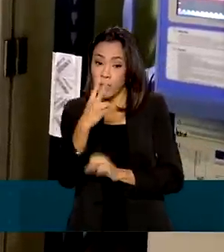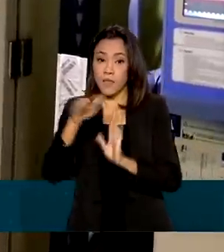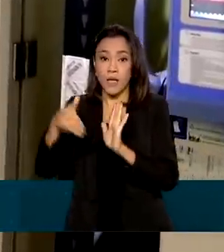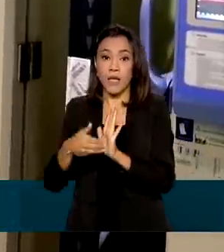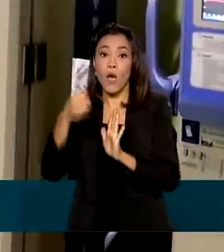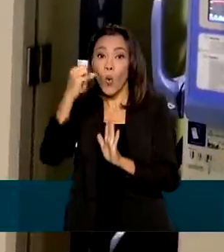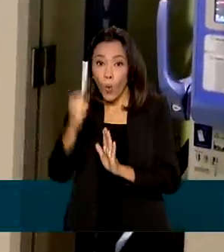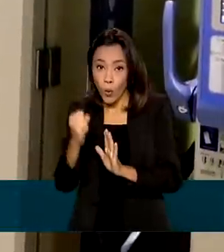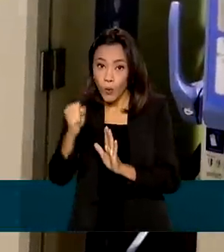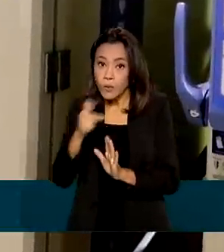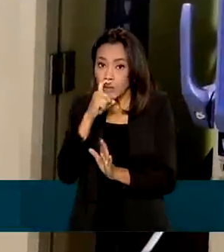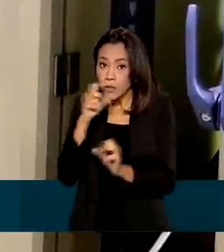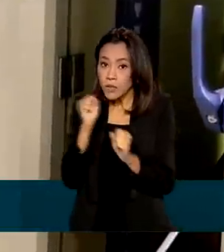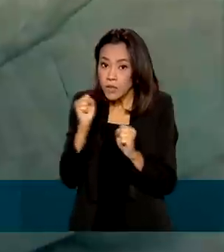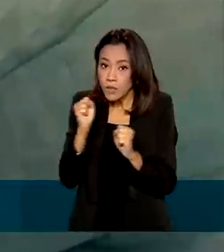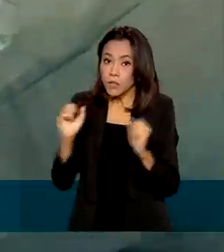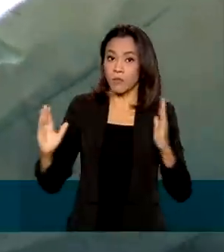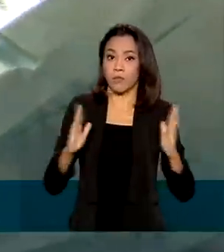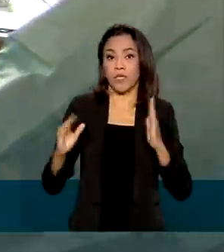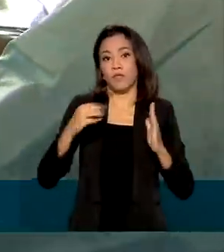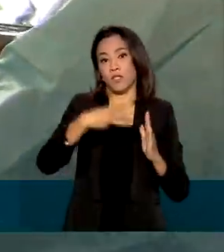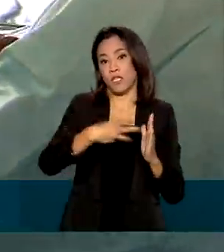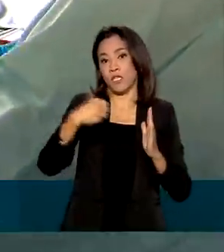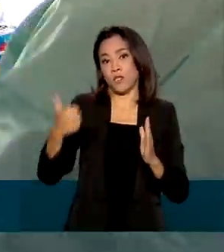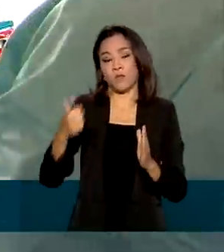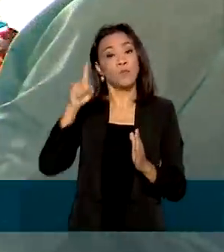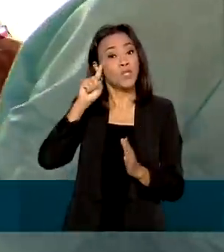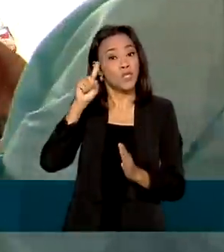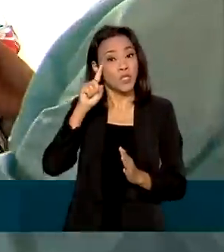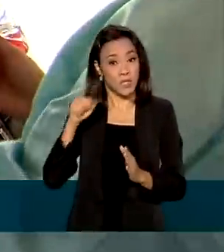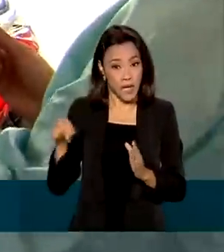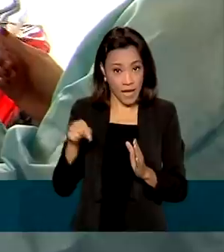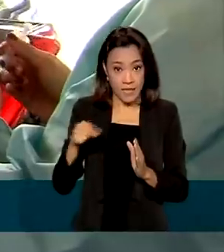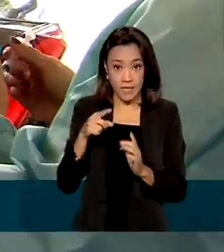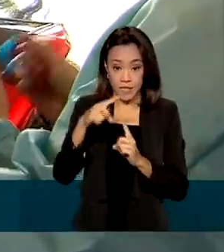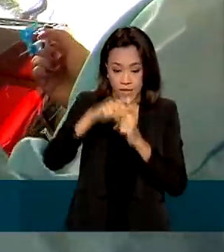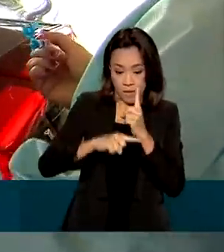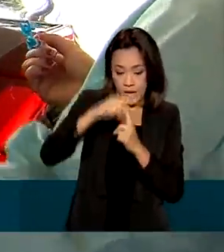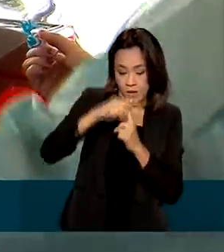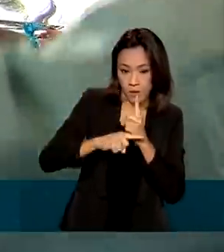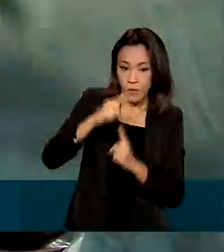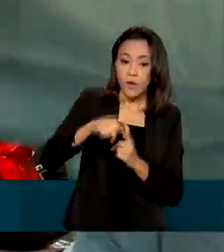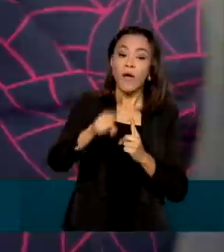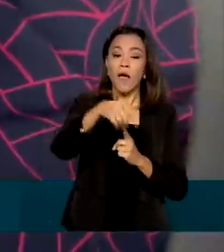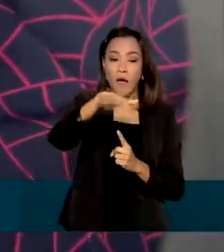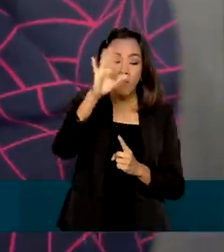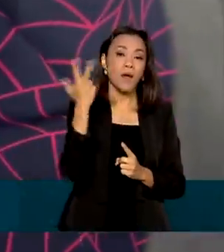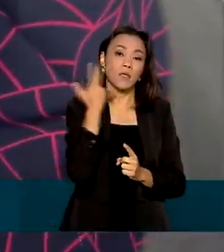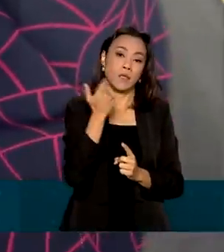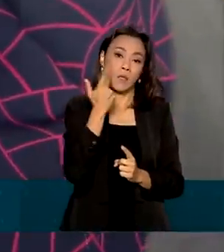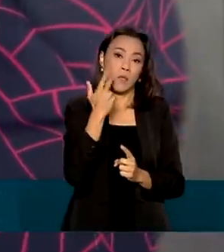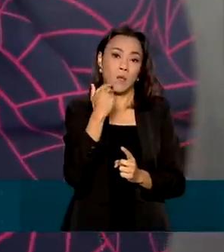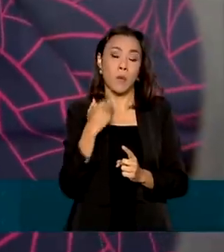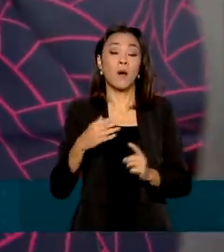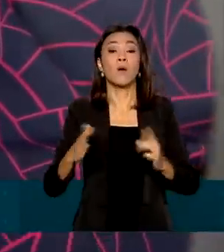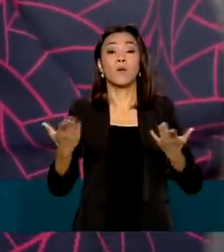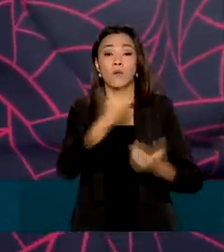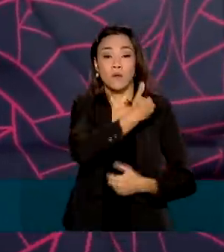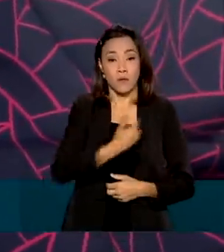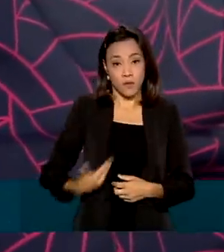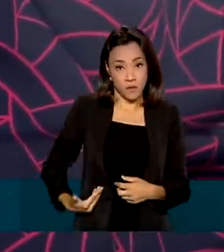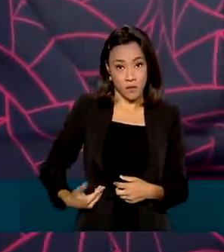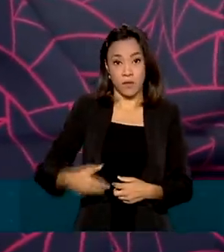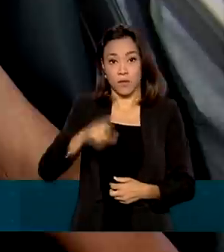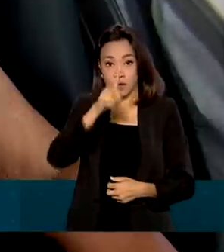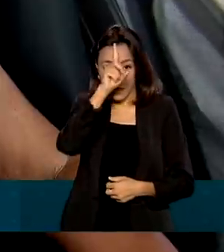por até 31 dias. Esta faixa de temperatura é a mais comum na rede pública de saúde. Antes, a